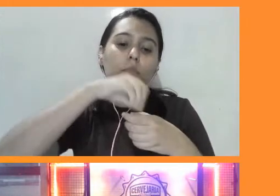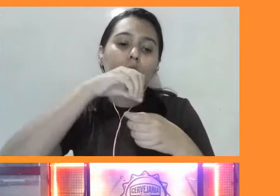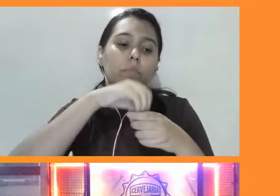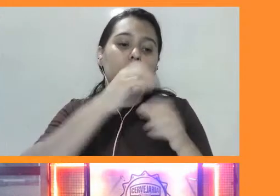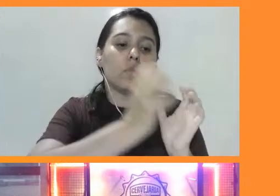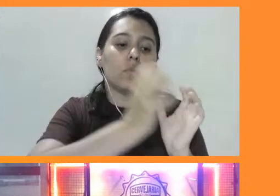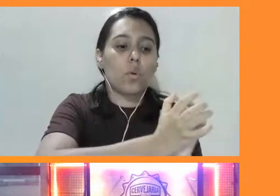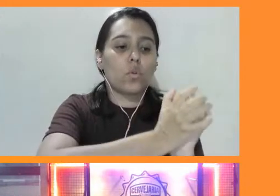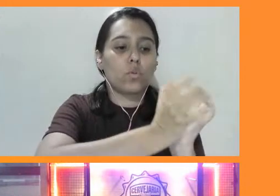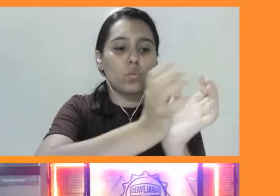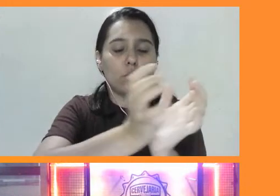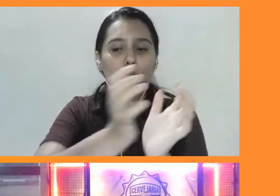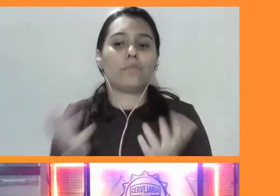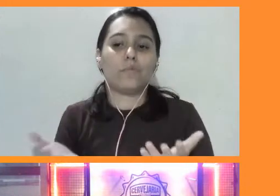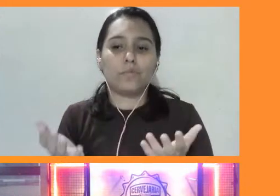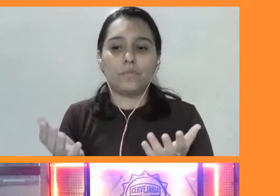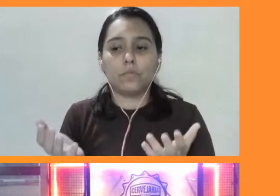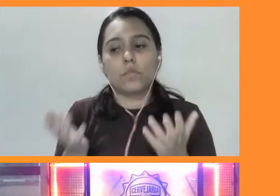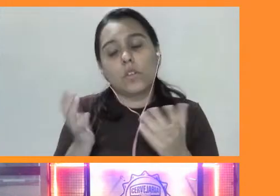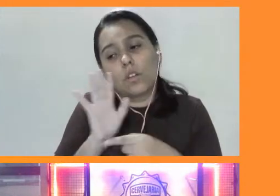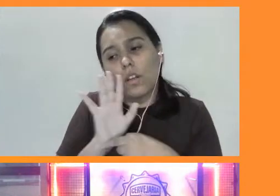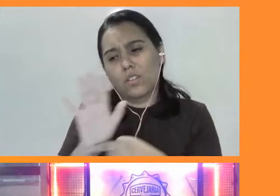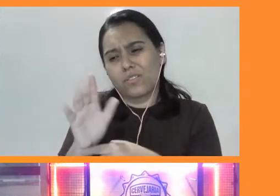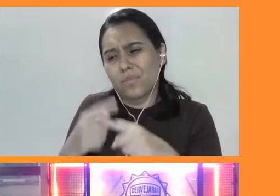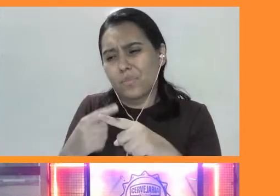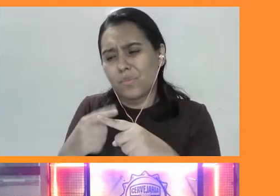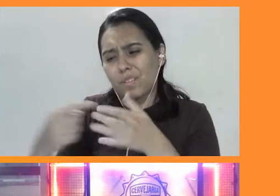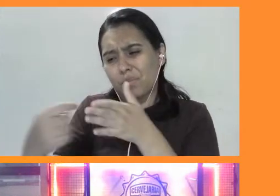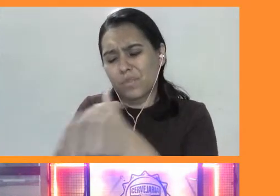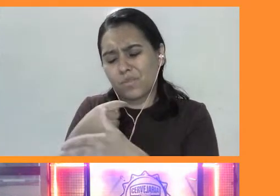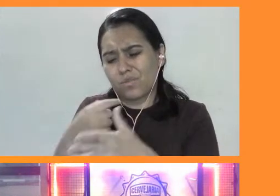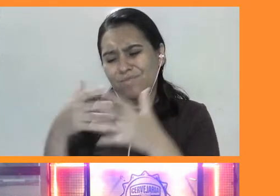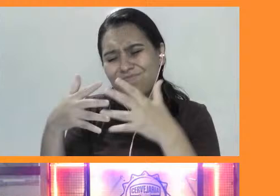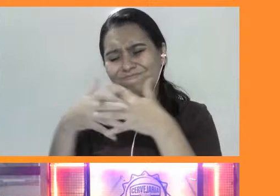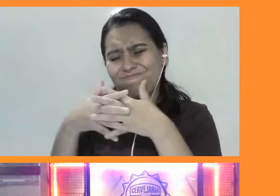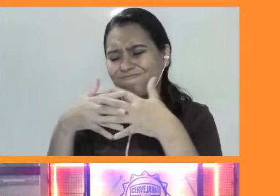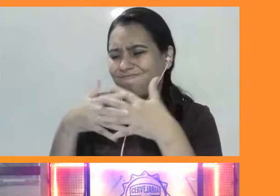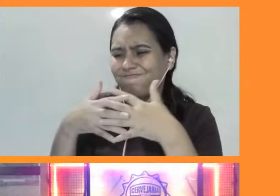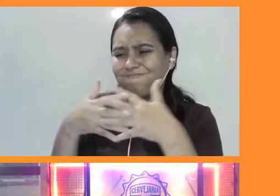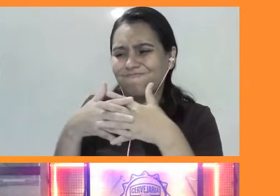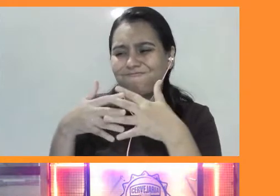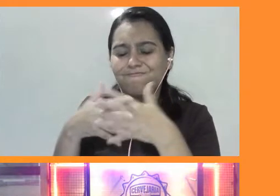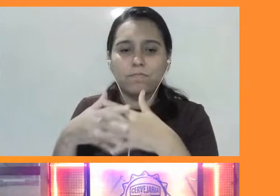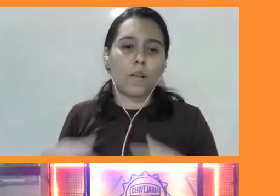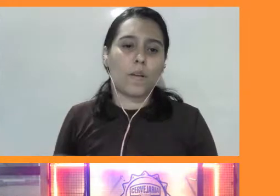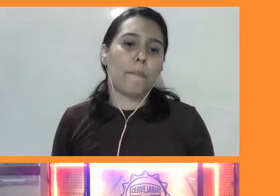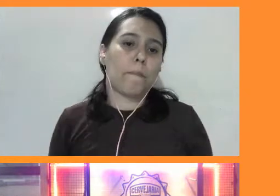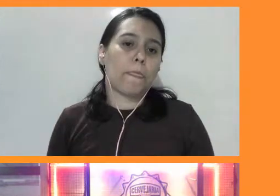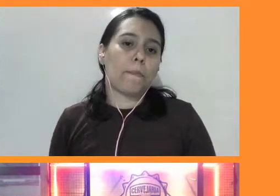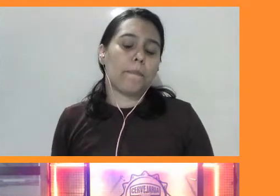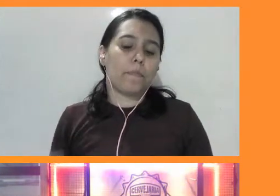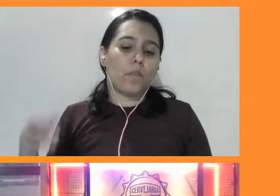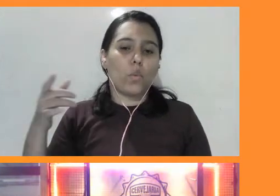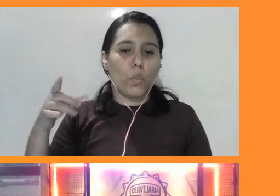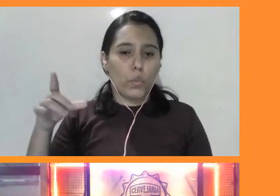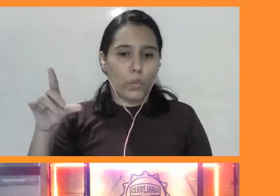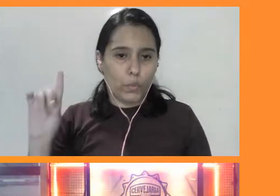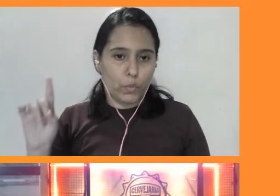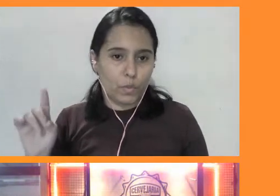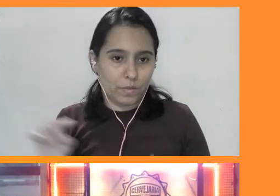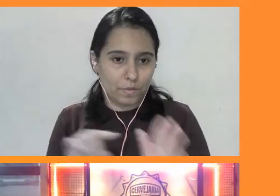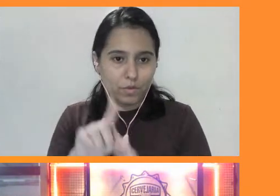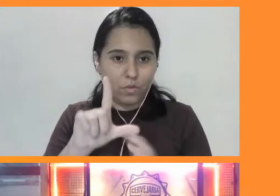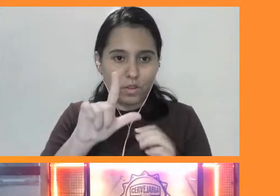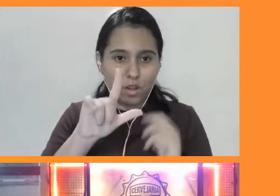Espero ter te ajudado. Assim, a pergunta foi um pouco confusa para mim. Temos mais uma pergunta do Luiz Fernando. Vai lá, Gê.